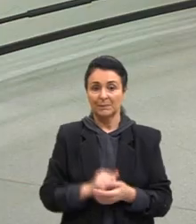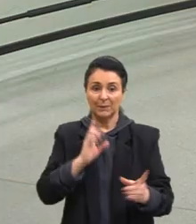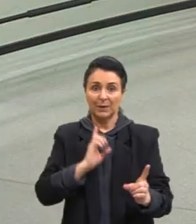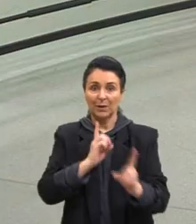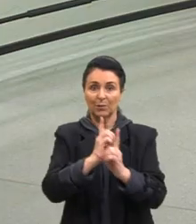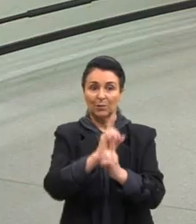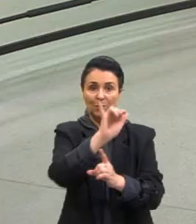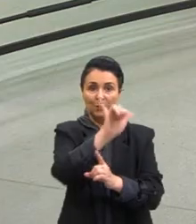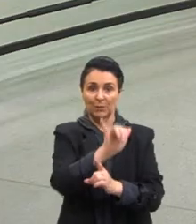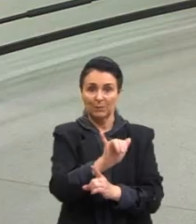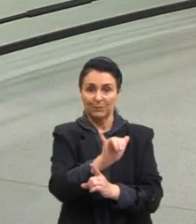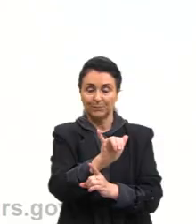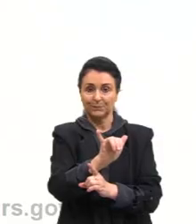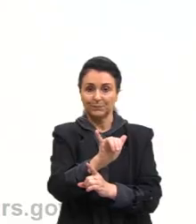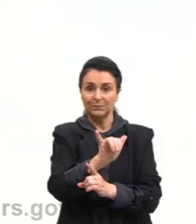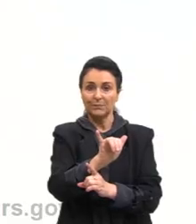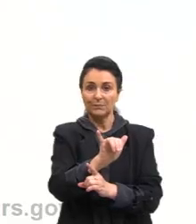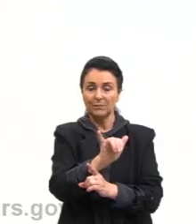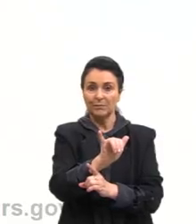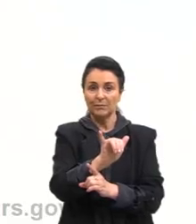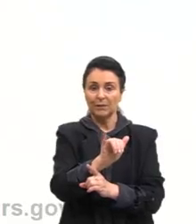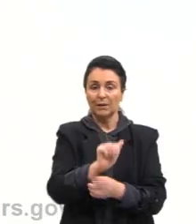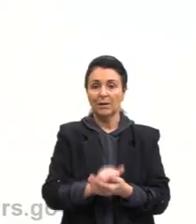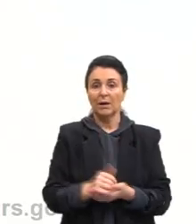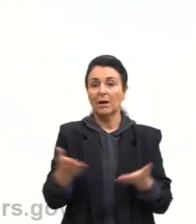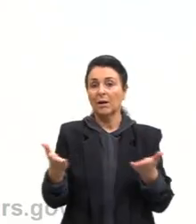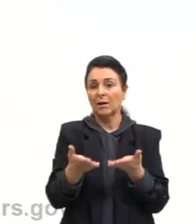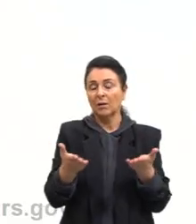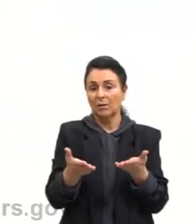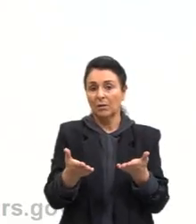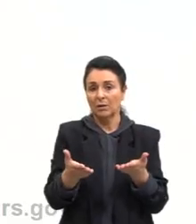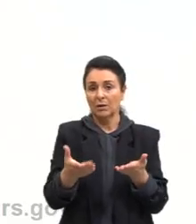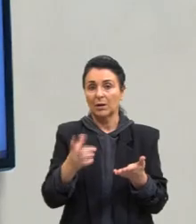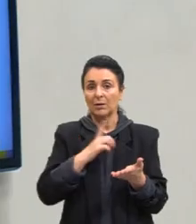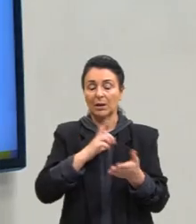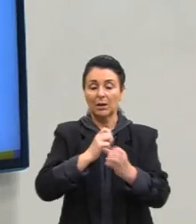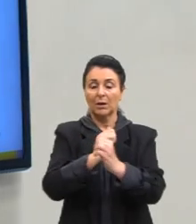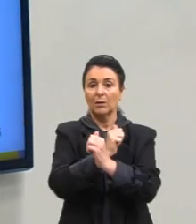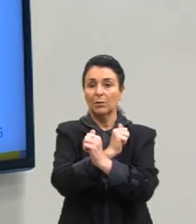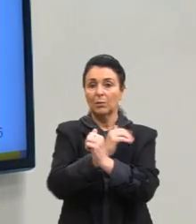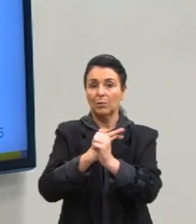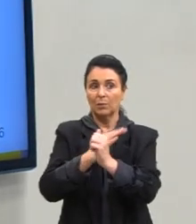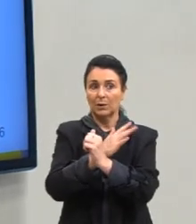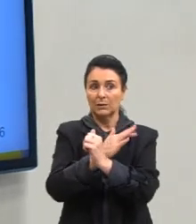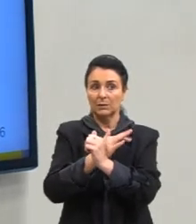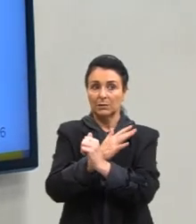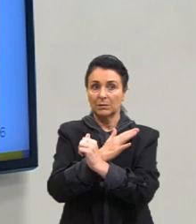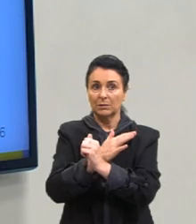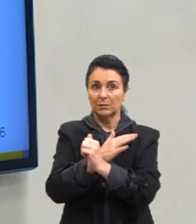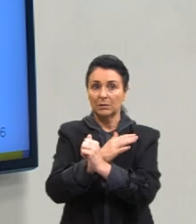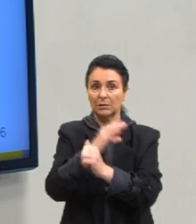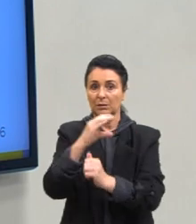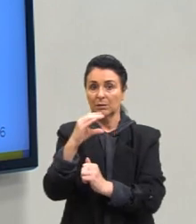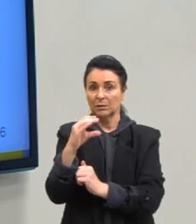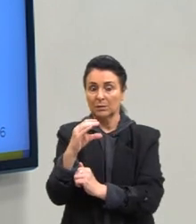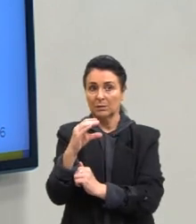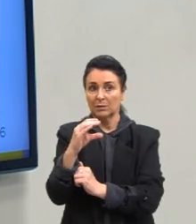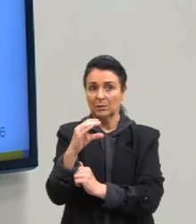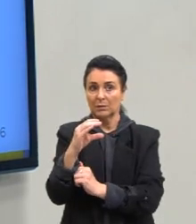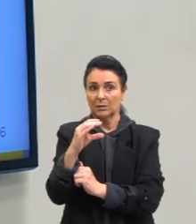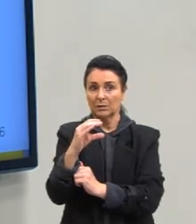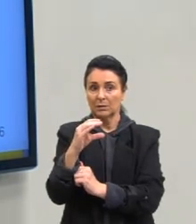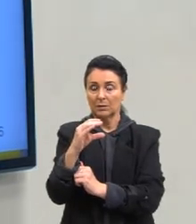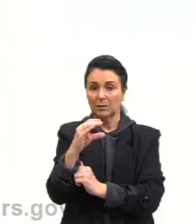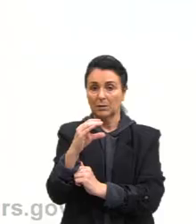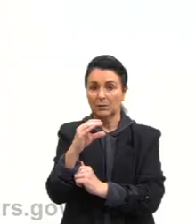o Y através do só, dos cortes ali. Se eu tenho um ácido carbônico e eu tenho